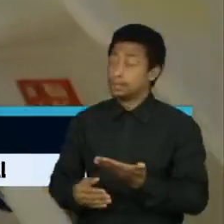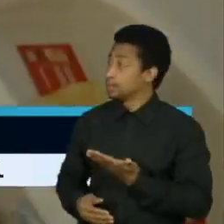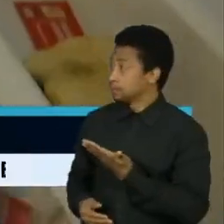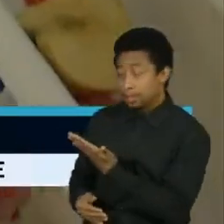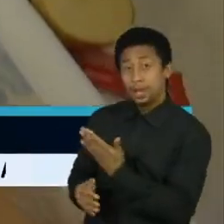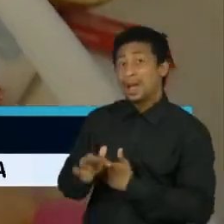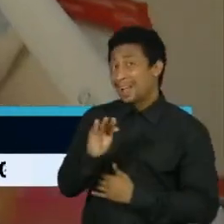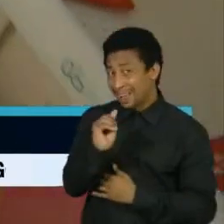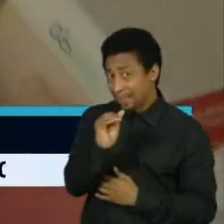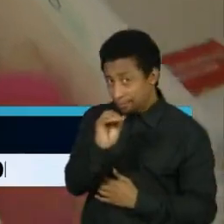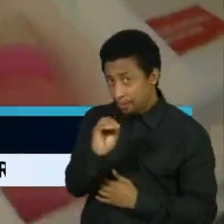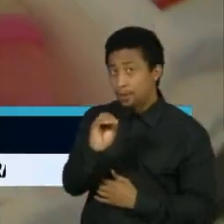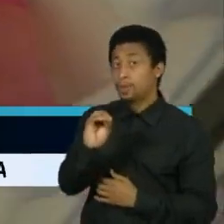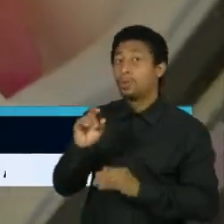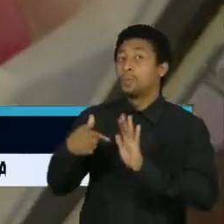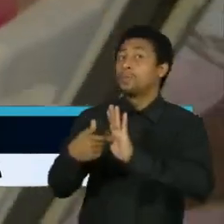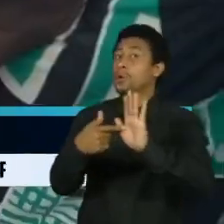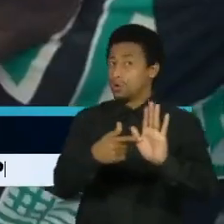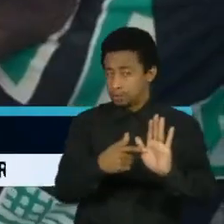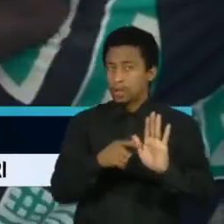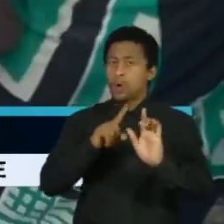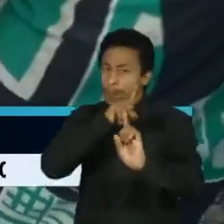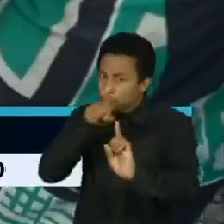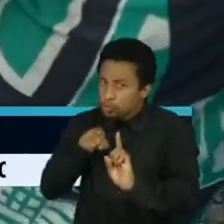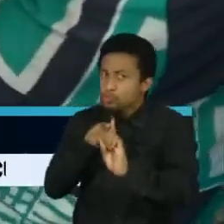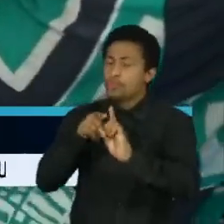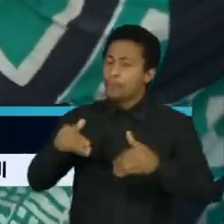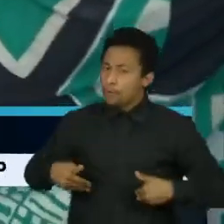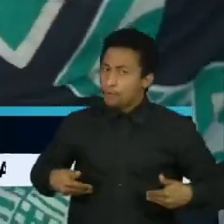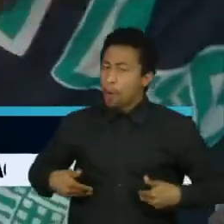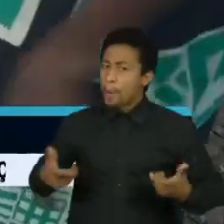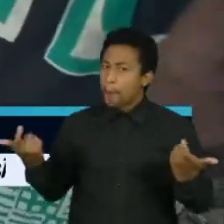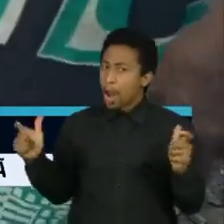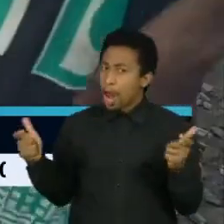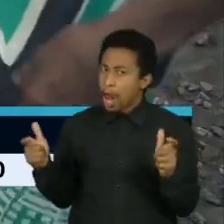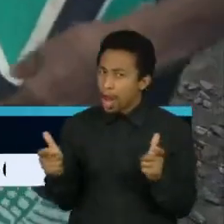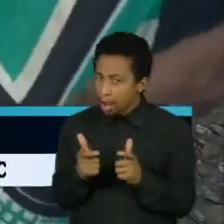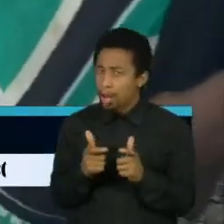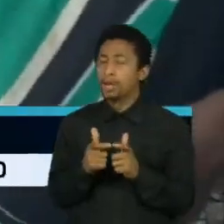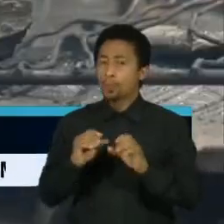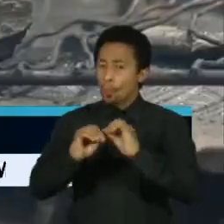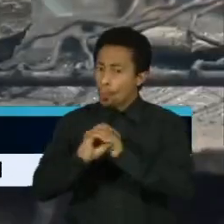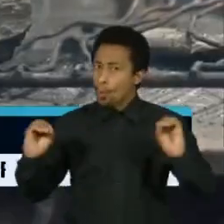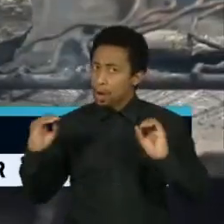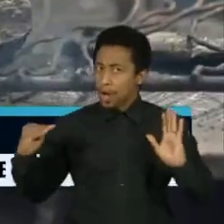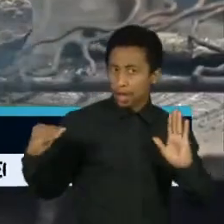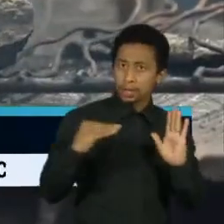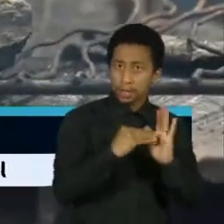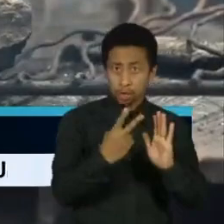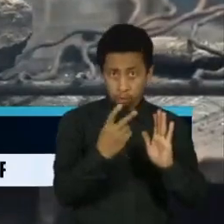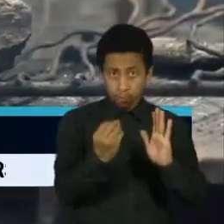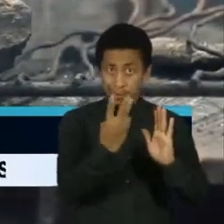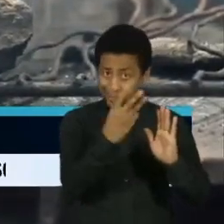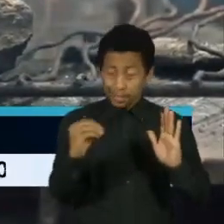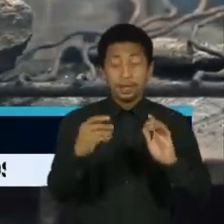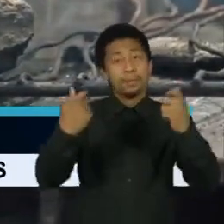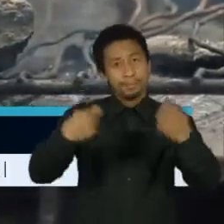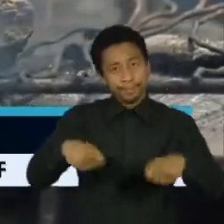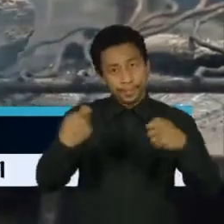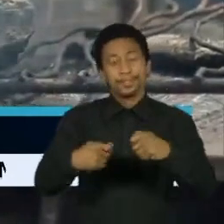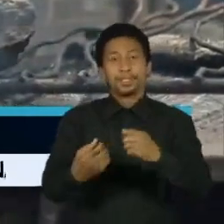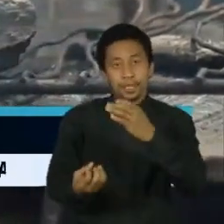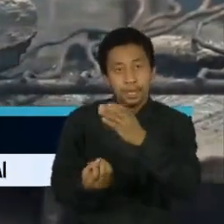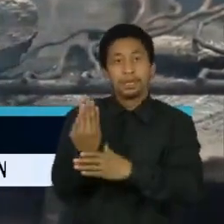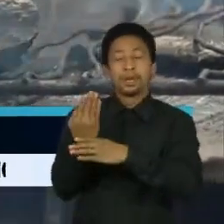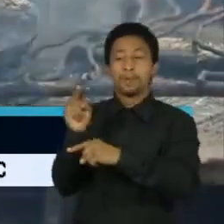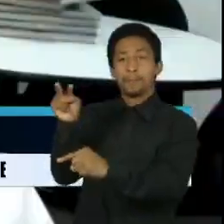que para atingir a meta de acabar com a fome no mundo até 2030, é preciso criar programas de